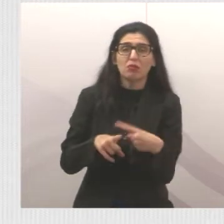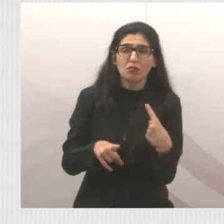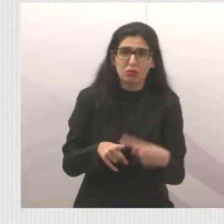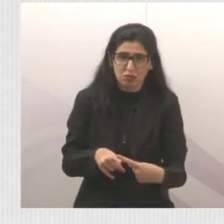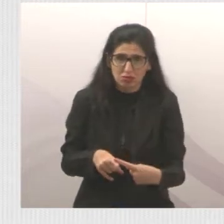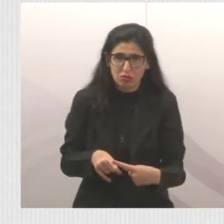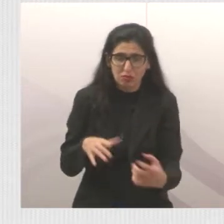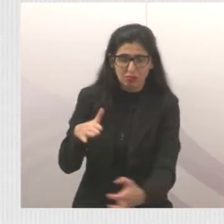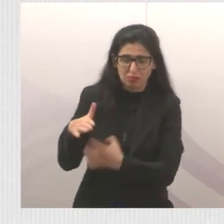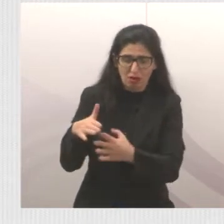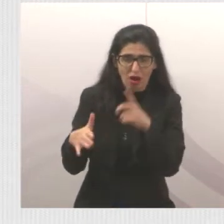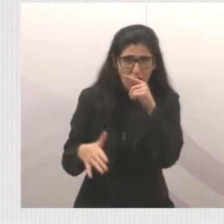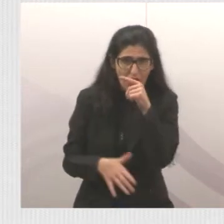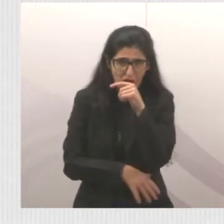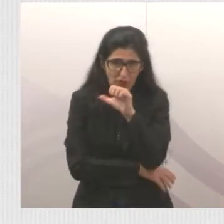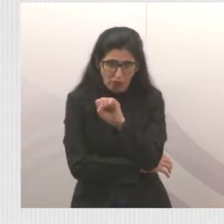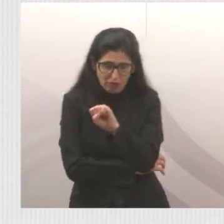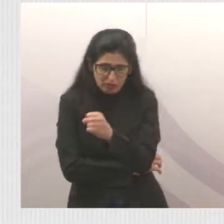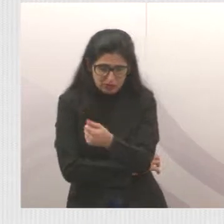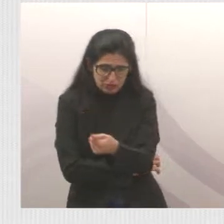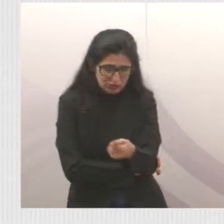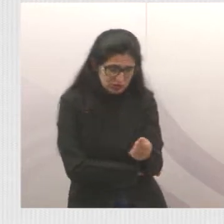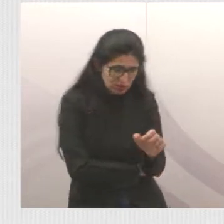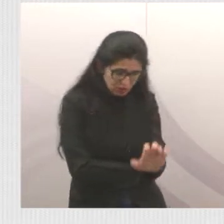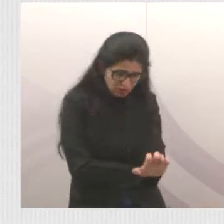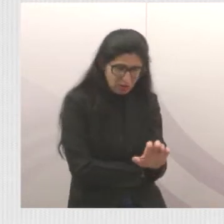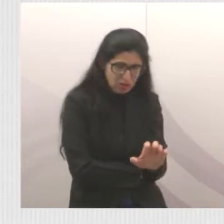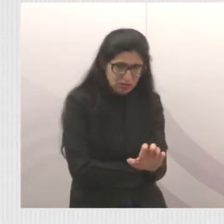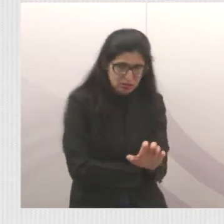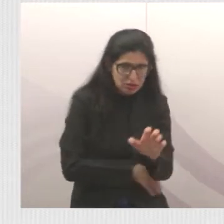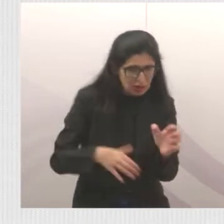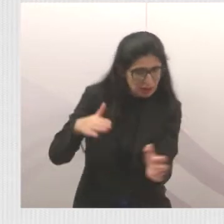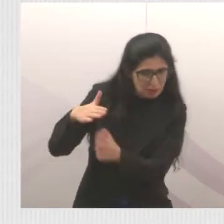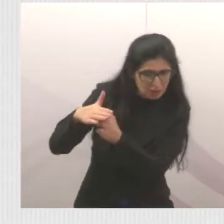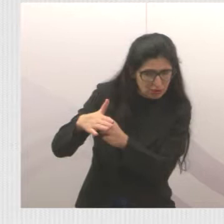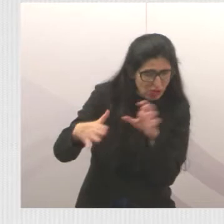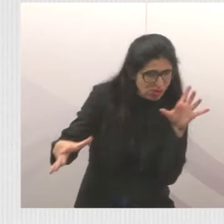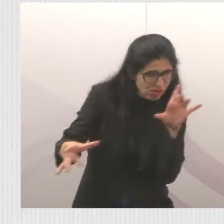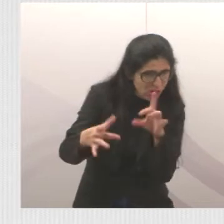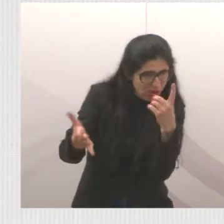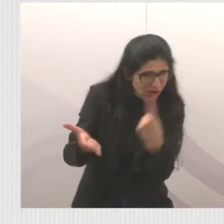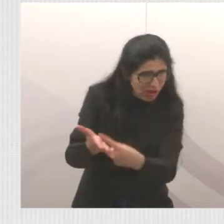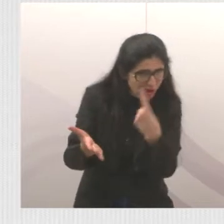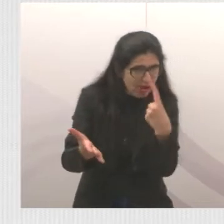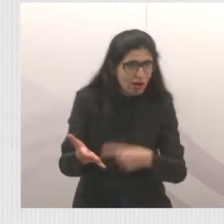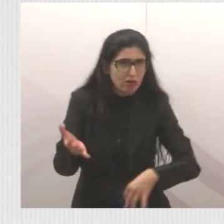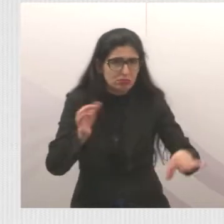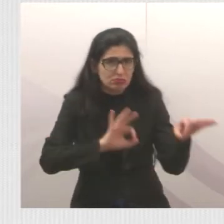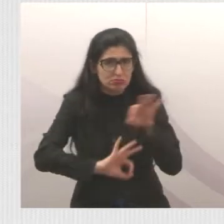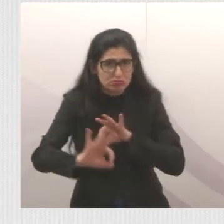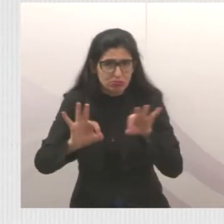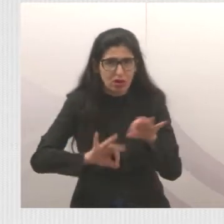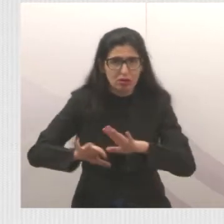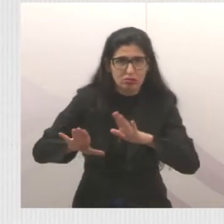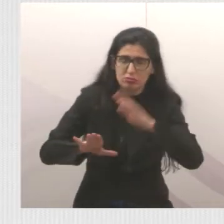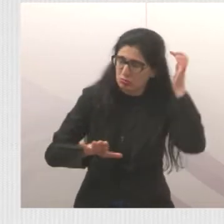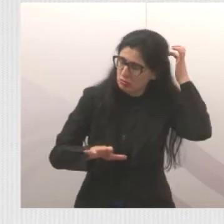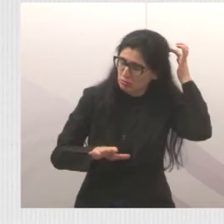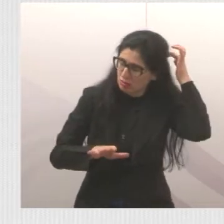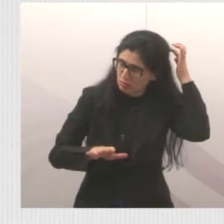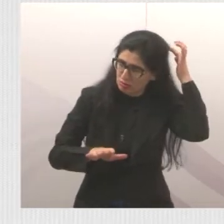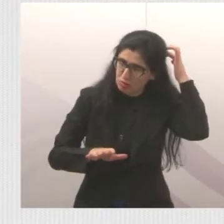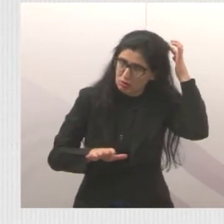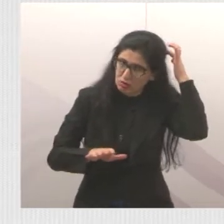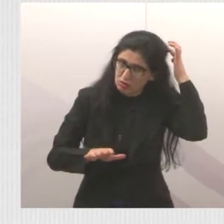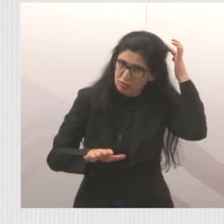O SAI foi lá, a empreiteira do SAI, fizeram o serviço, pegaram aquelas guias, colocaram ao lado